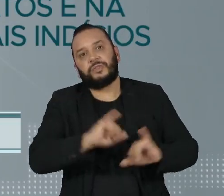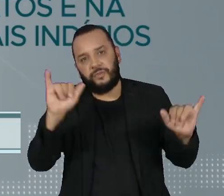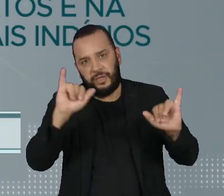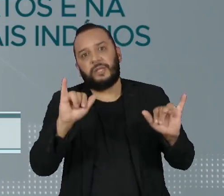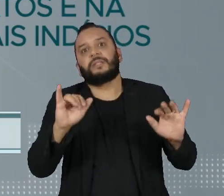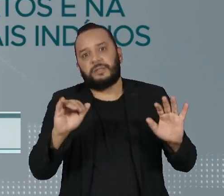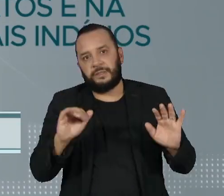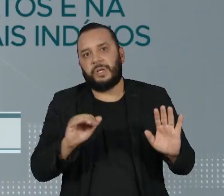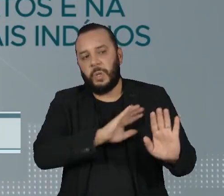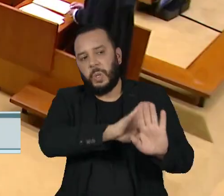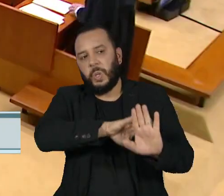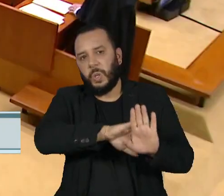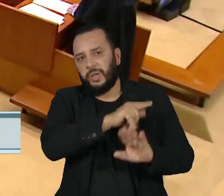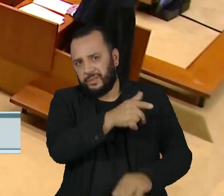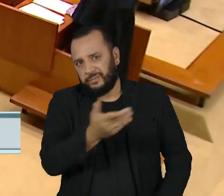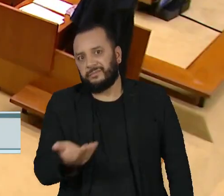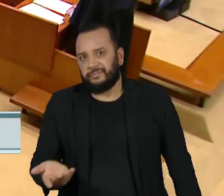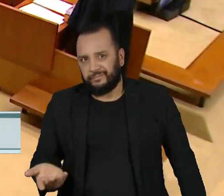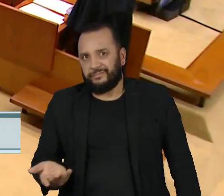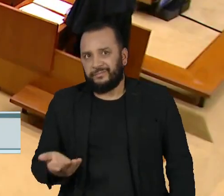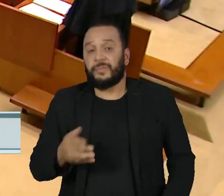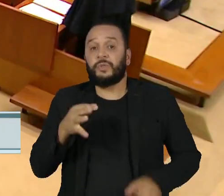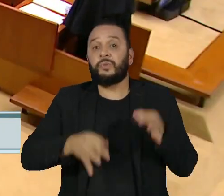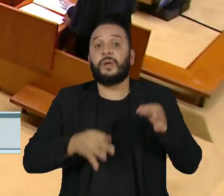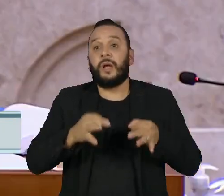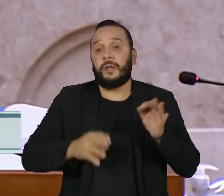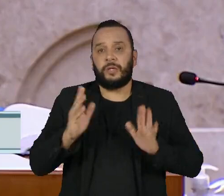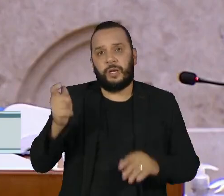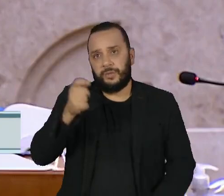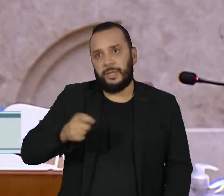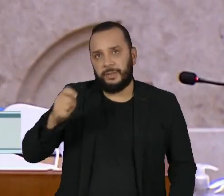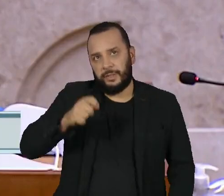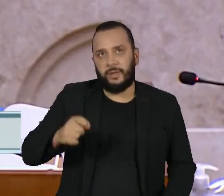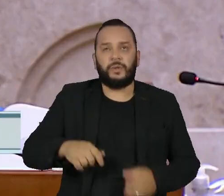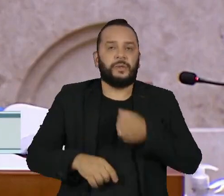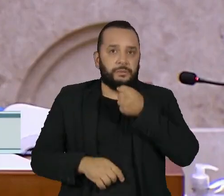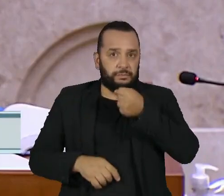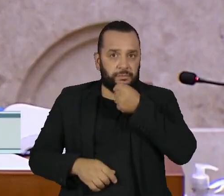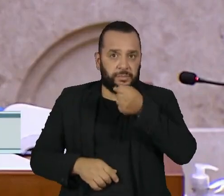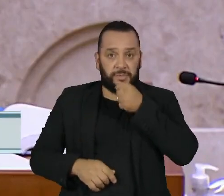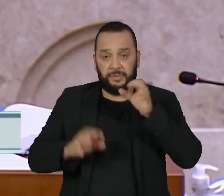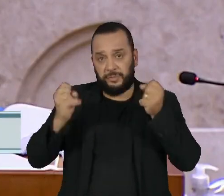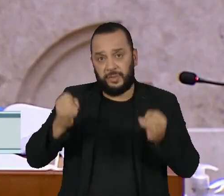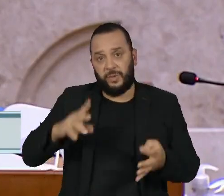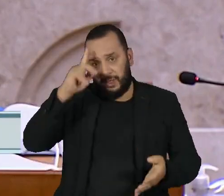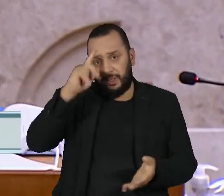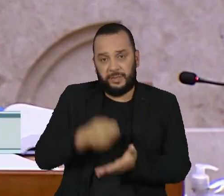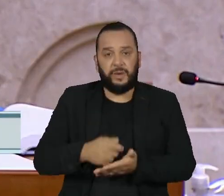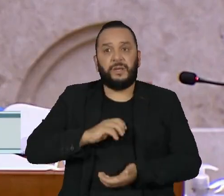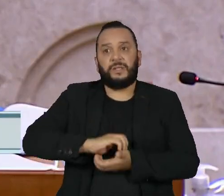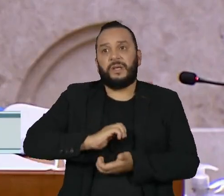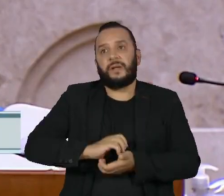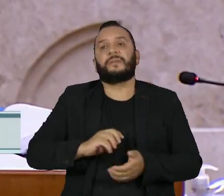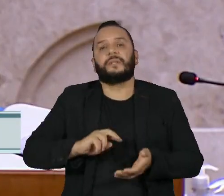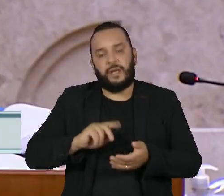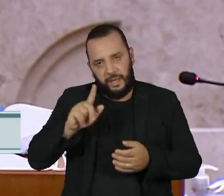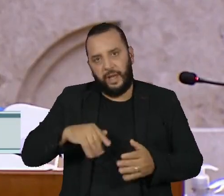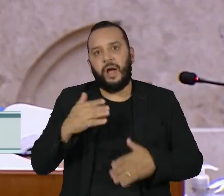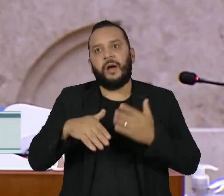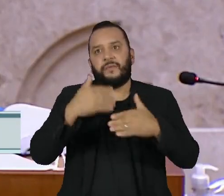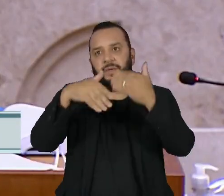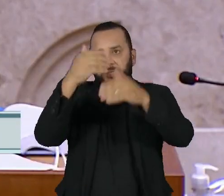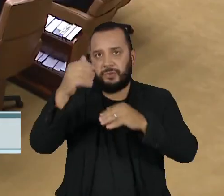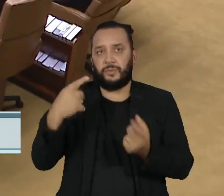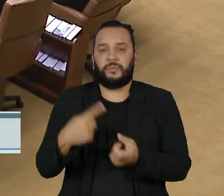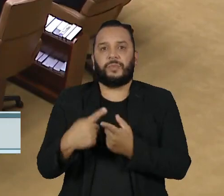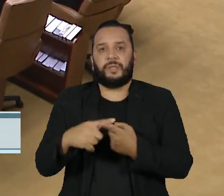existência de tais indícios. Após o julgamento, a Associação Nacional de Jornais declarou que a decisão do Supremo representa um avanço em relação